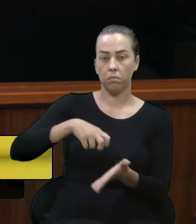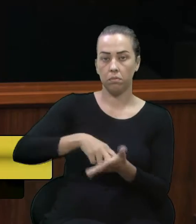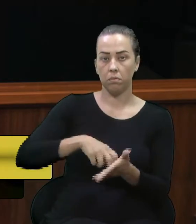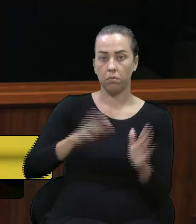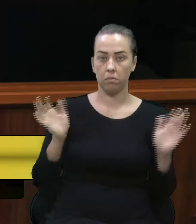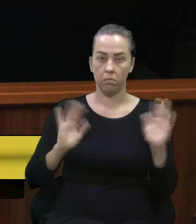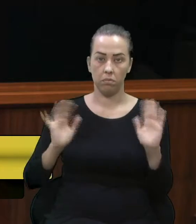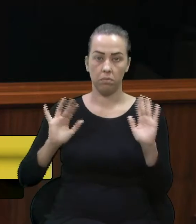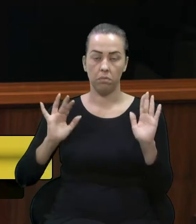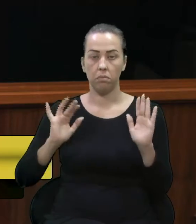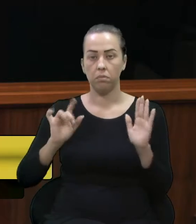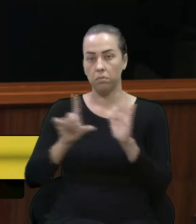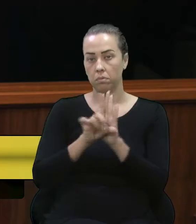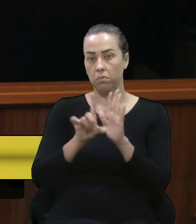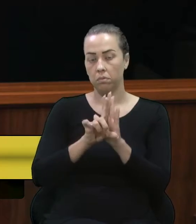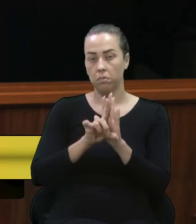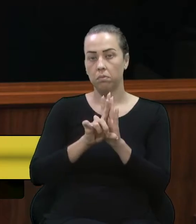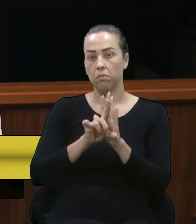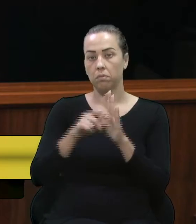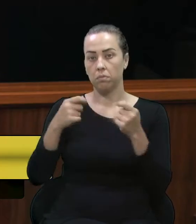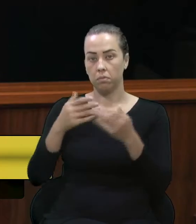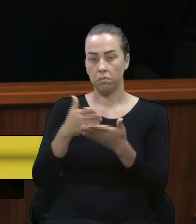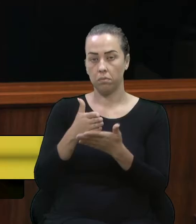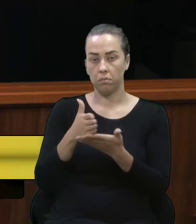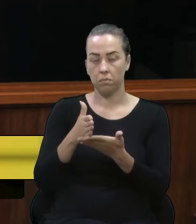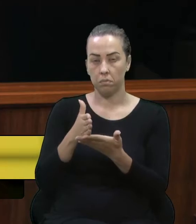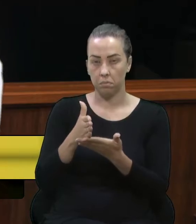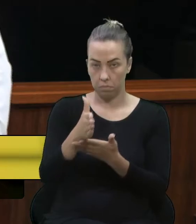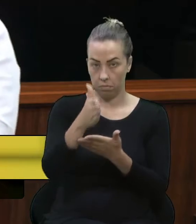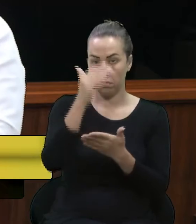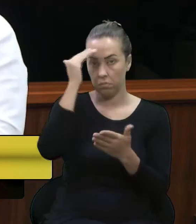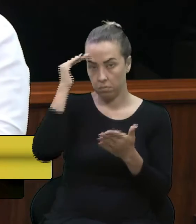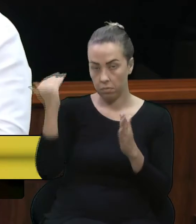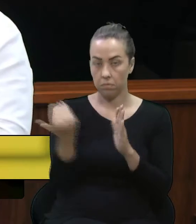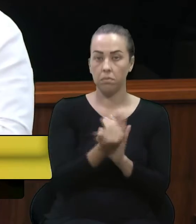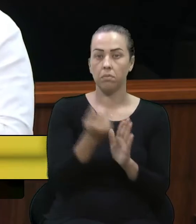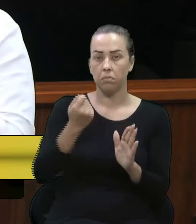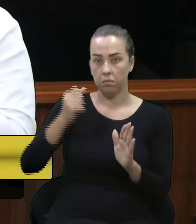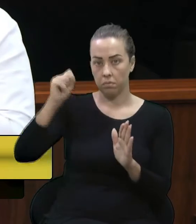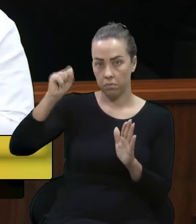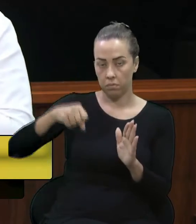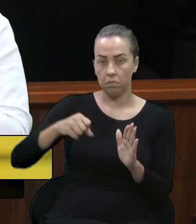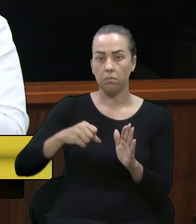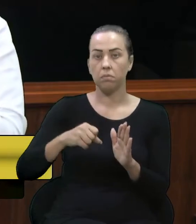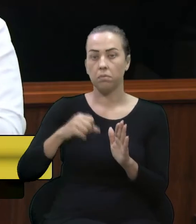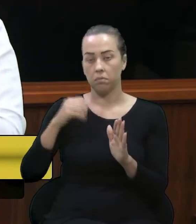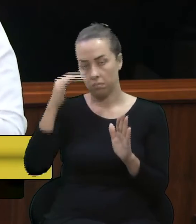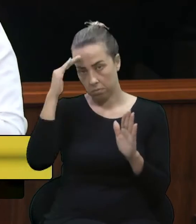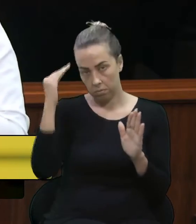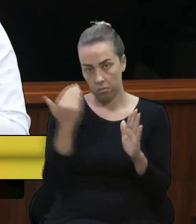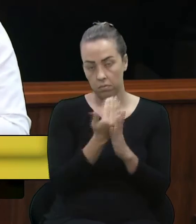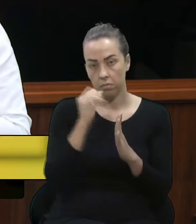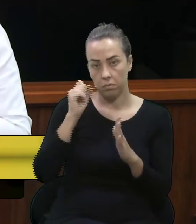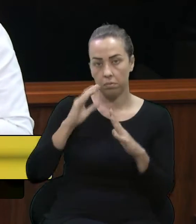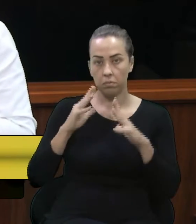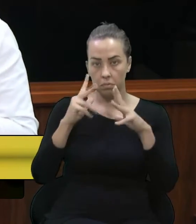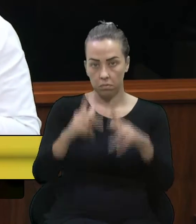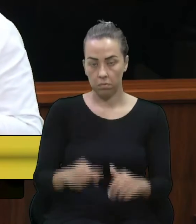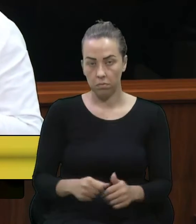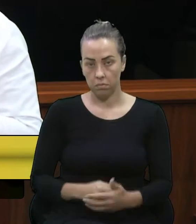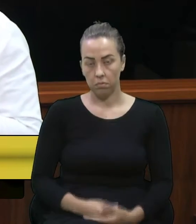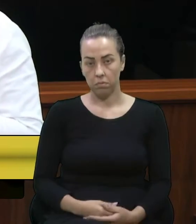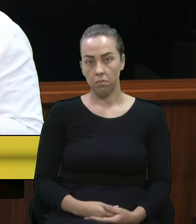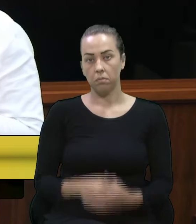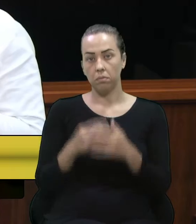Não que a legislação não tenha que ser seguida, pelo contrário, a gente precisa que a legislação seja seguida por todos e por todas.